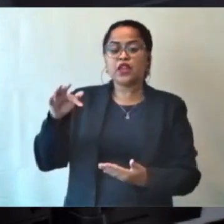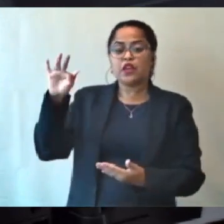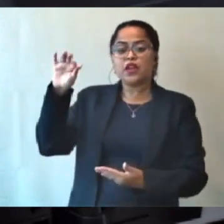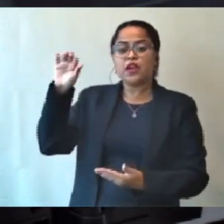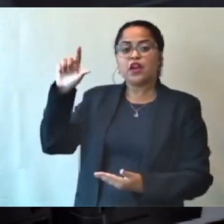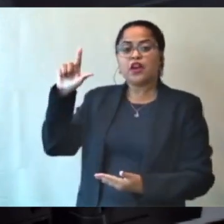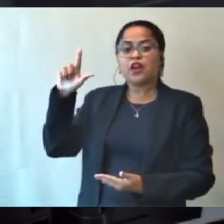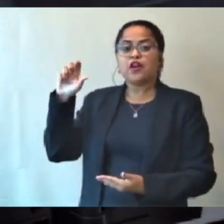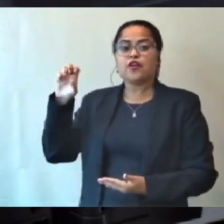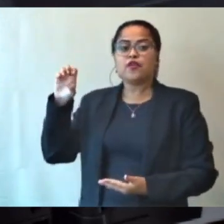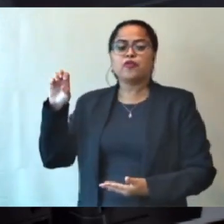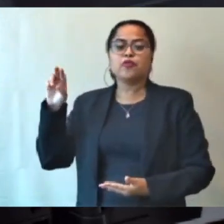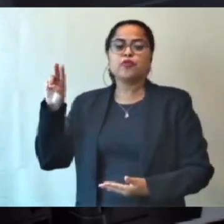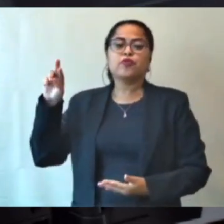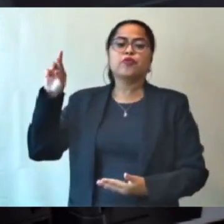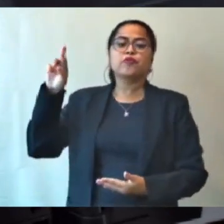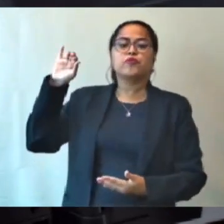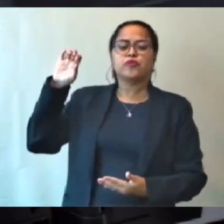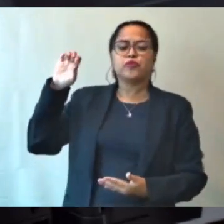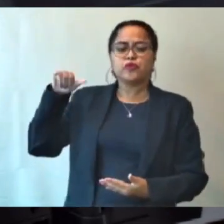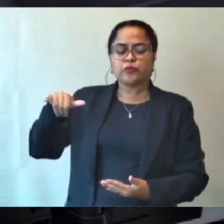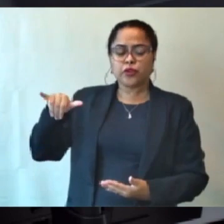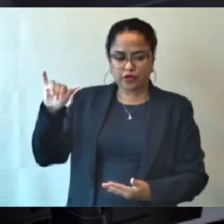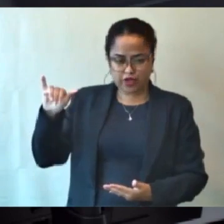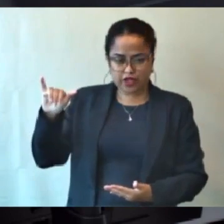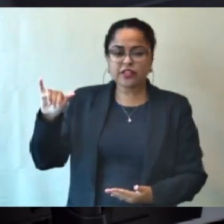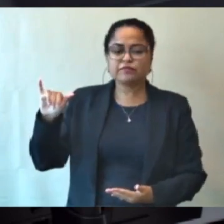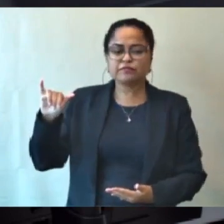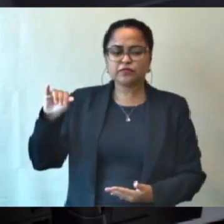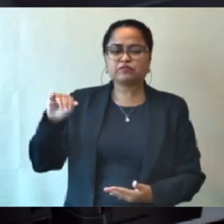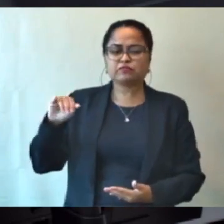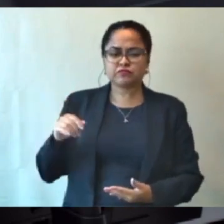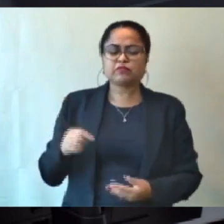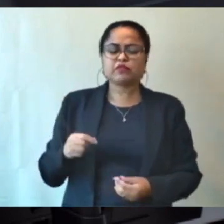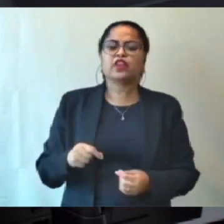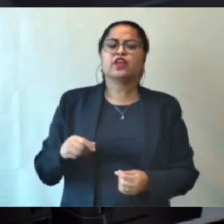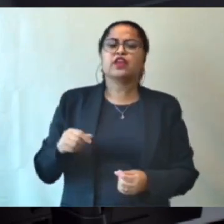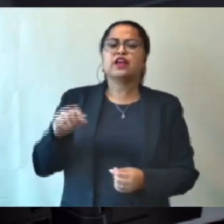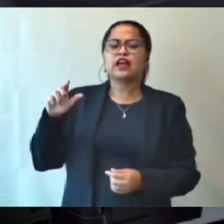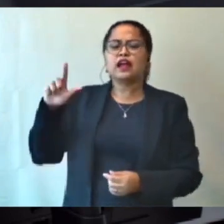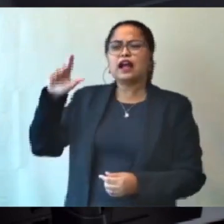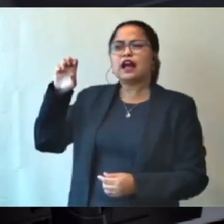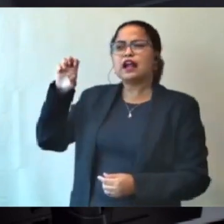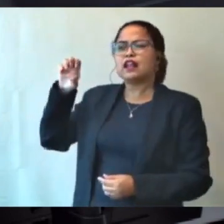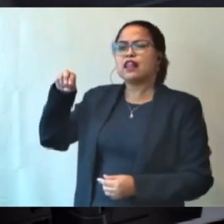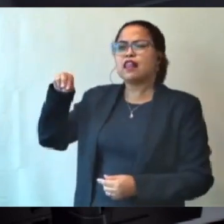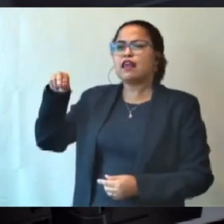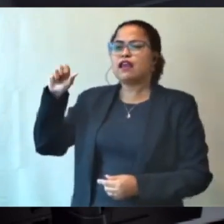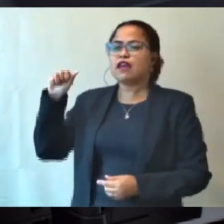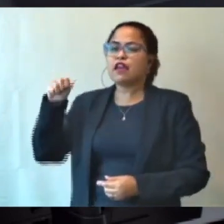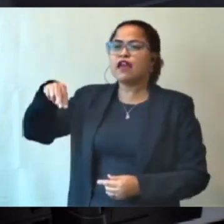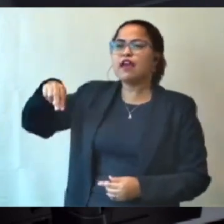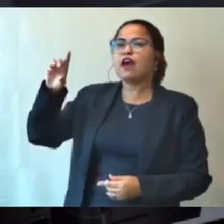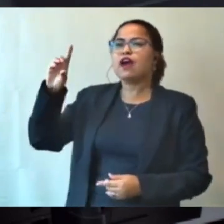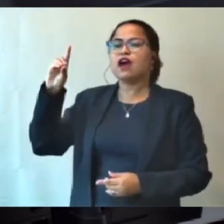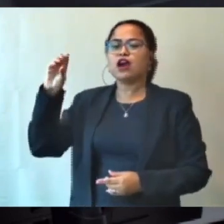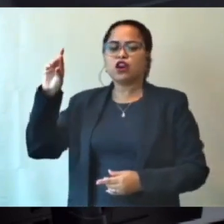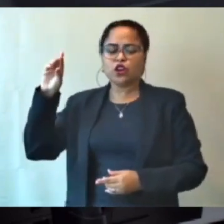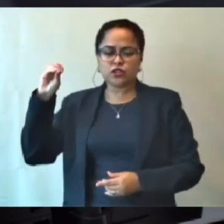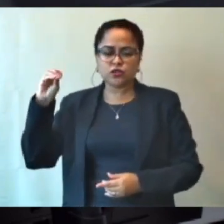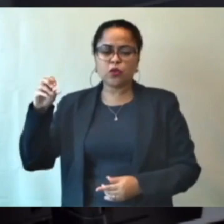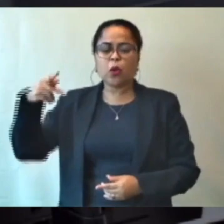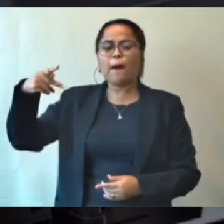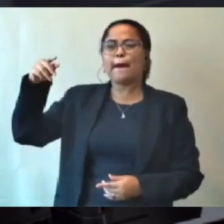oportunidade para que o secretário participe, o Leandro César Pereira, a Lívia Monteiro, o Pedro de Freitas Maciel,